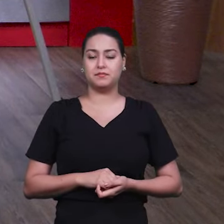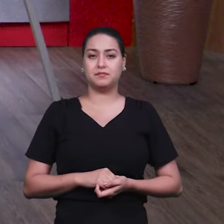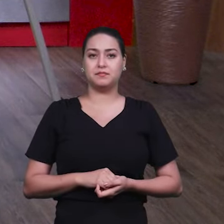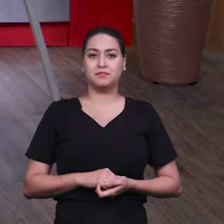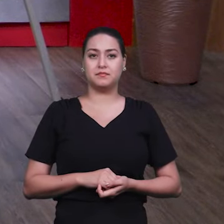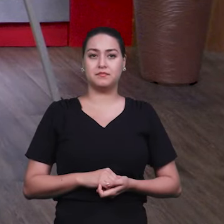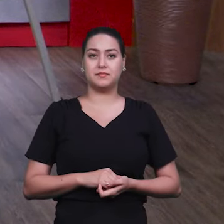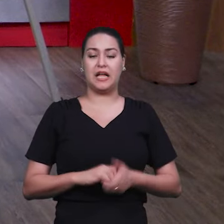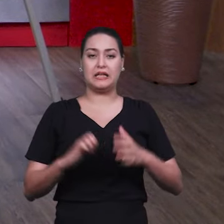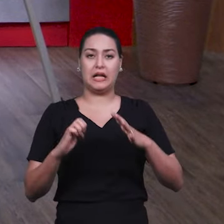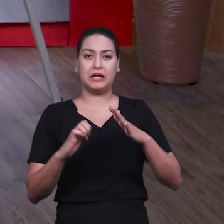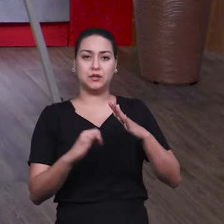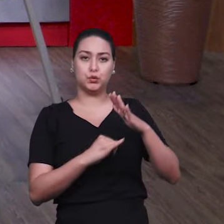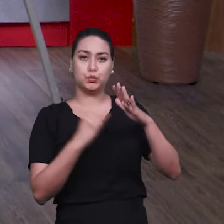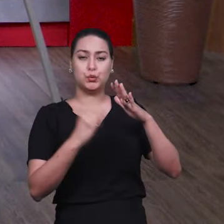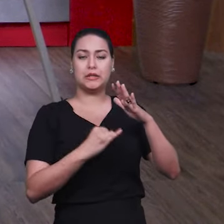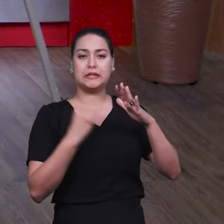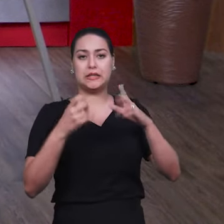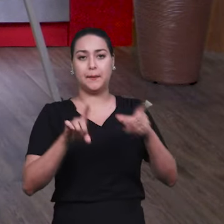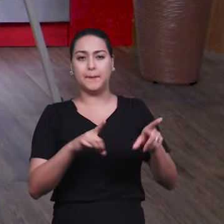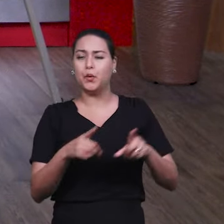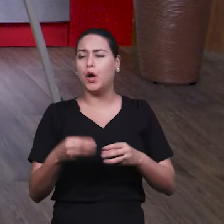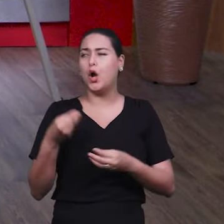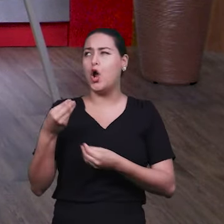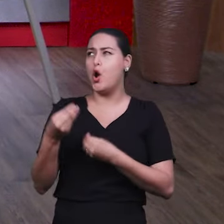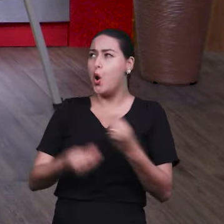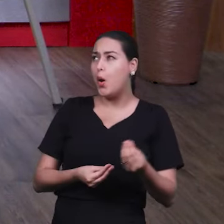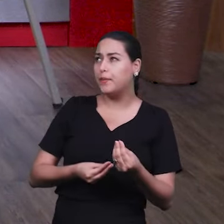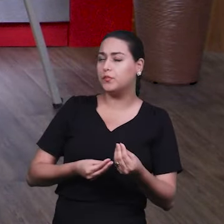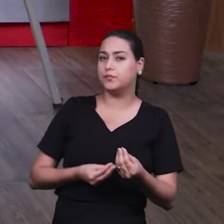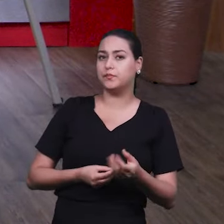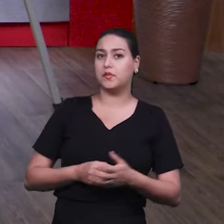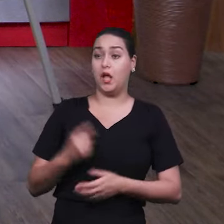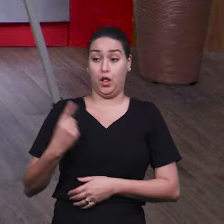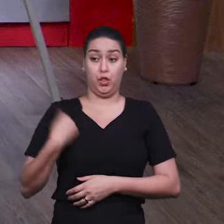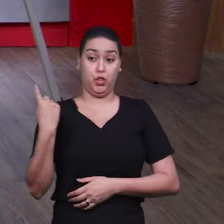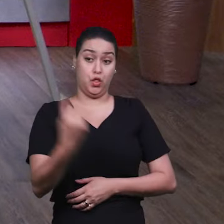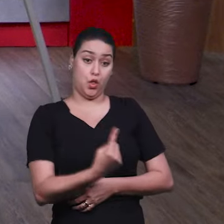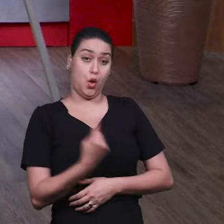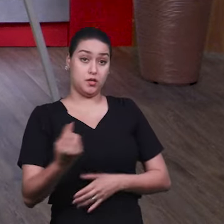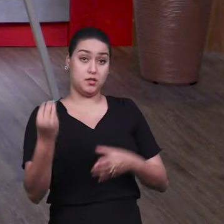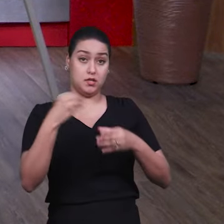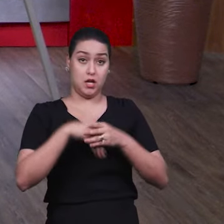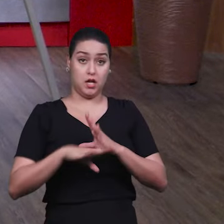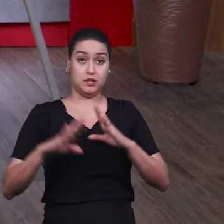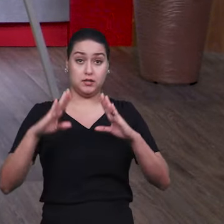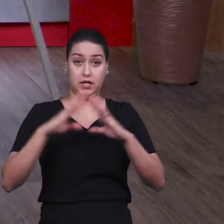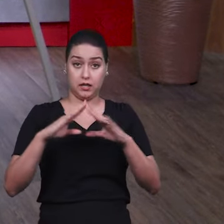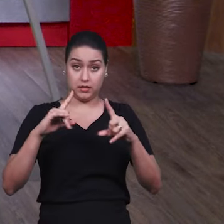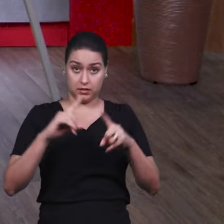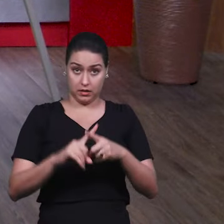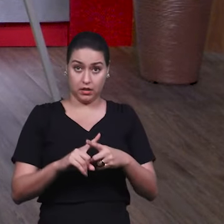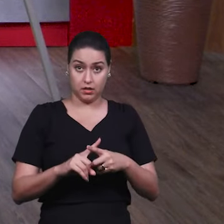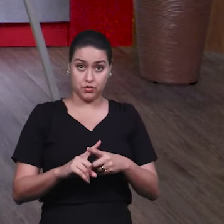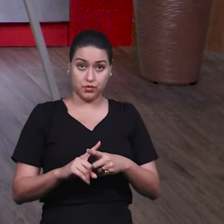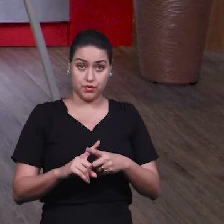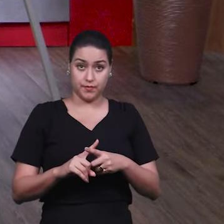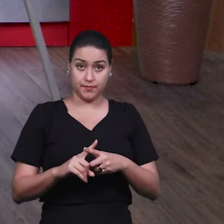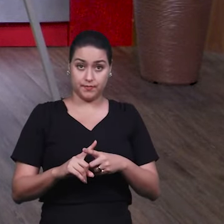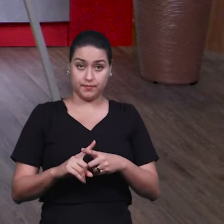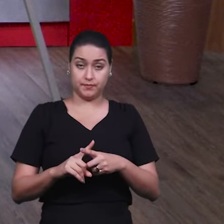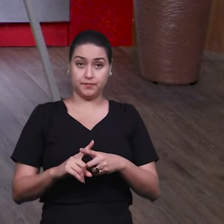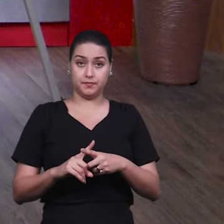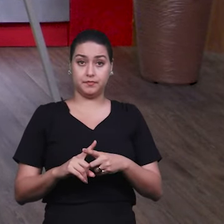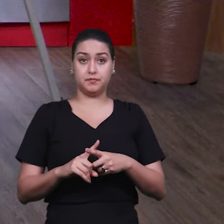Olha, nós, no caso da igreja, nós temos hoje em dia, Se for ver, uns anos